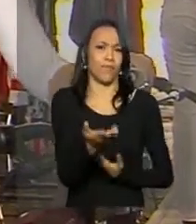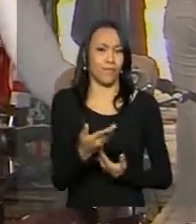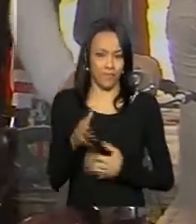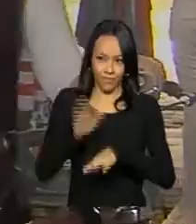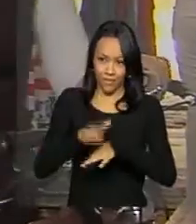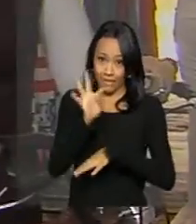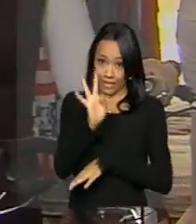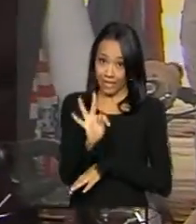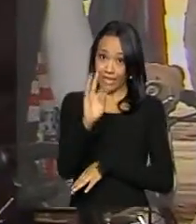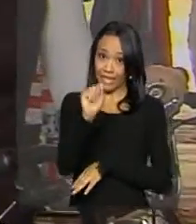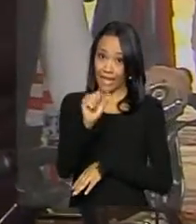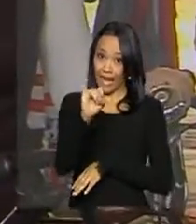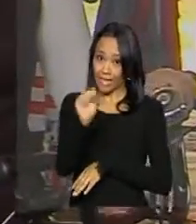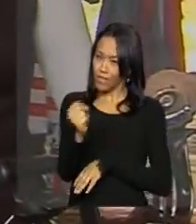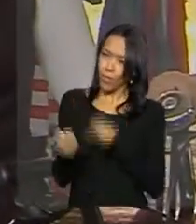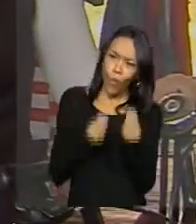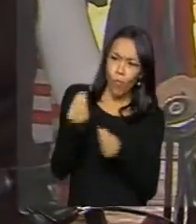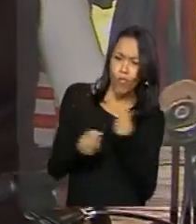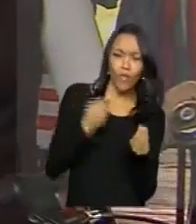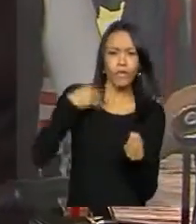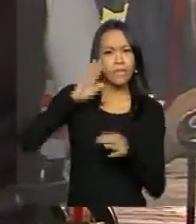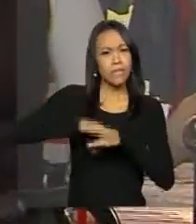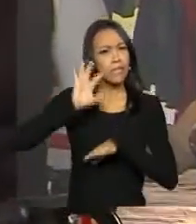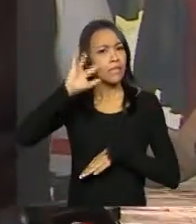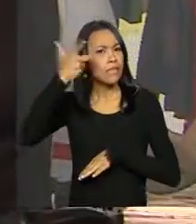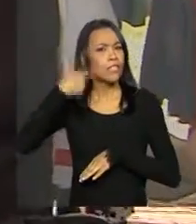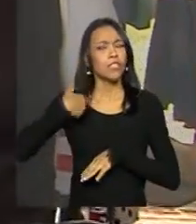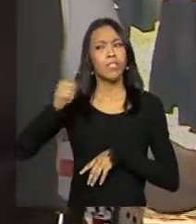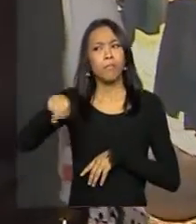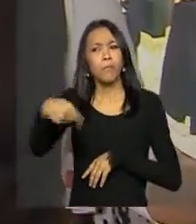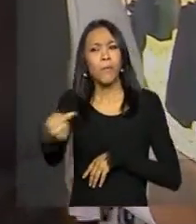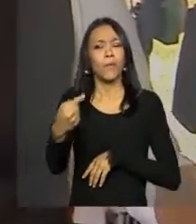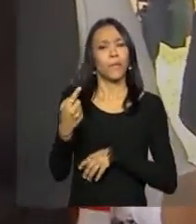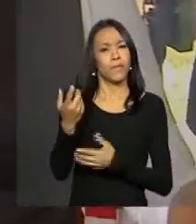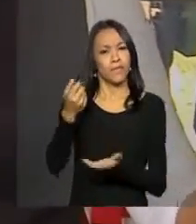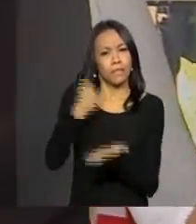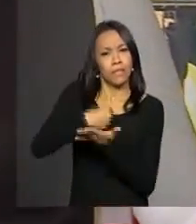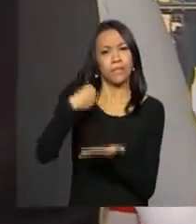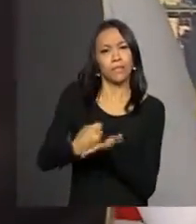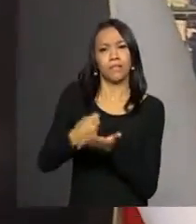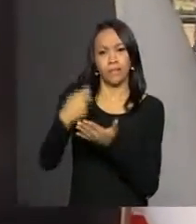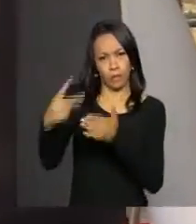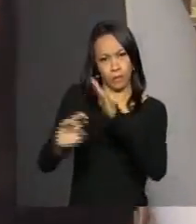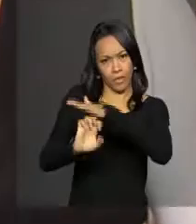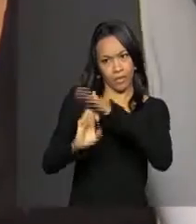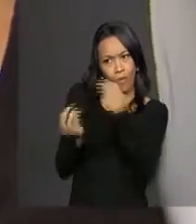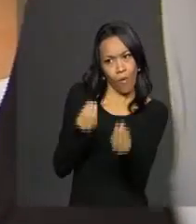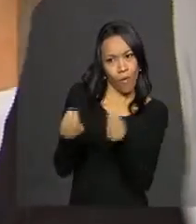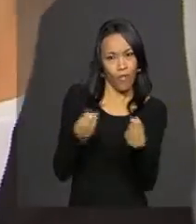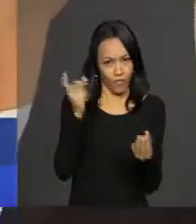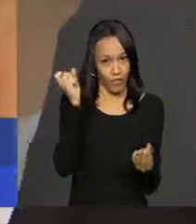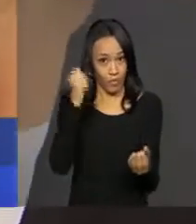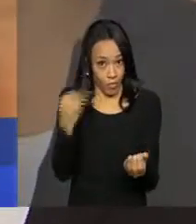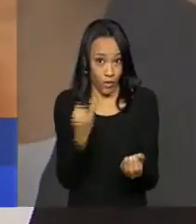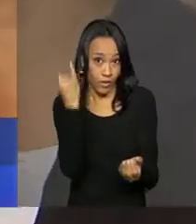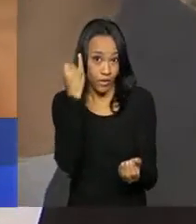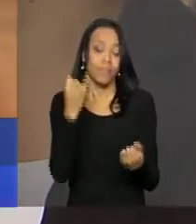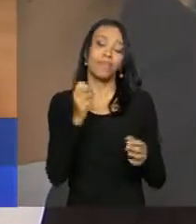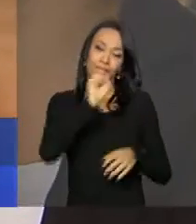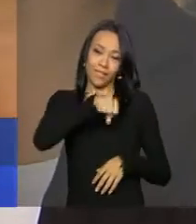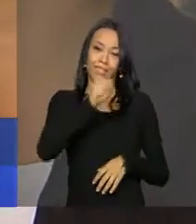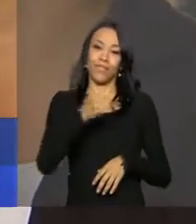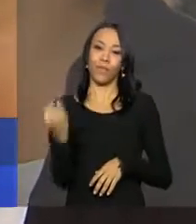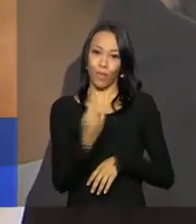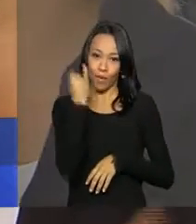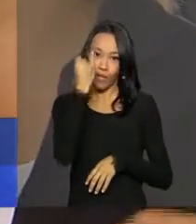Thais, como foi para você decidir se formalizar? Foi um passo importante? Com certeza, Gabriela. Foi um passo muito importante